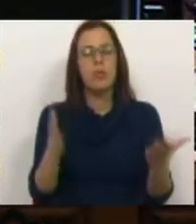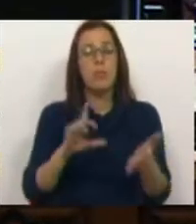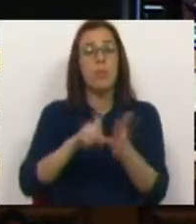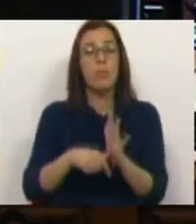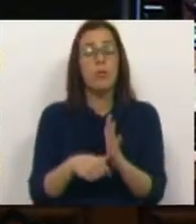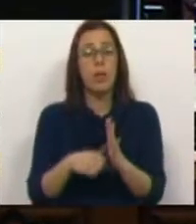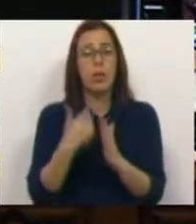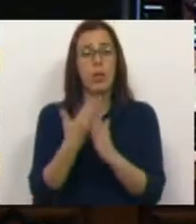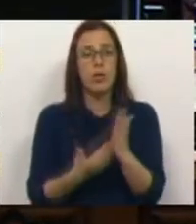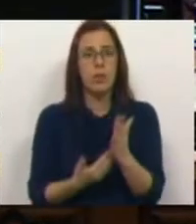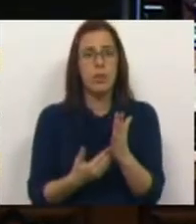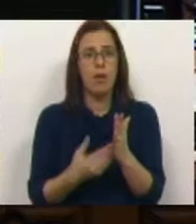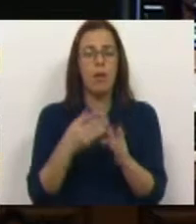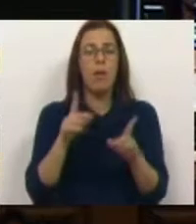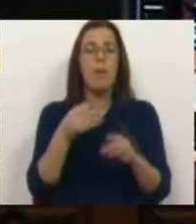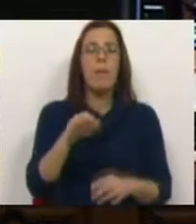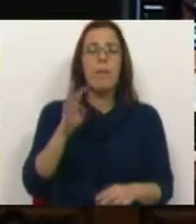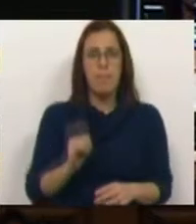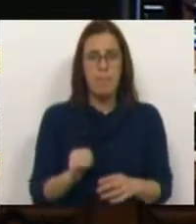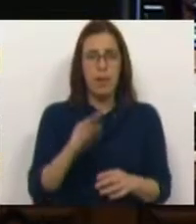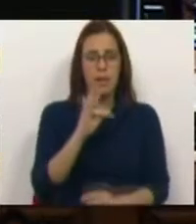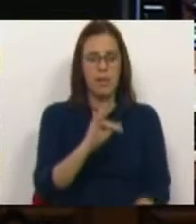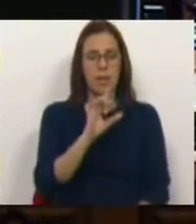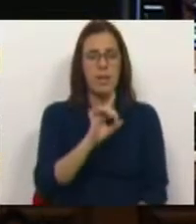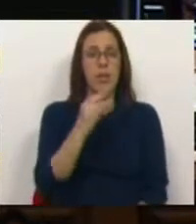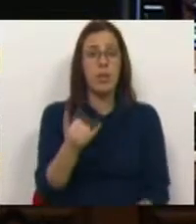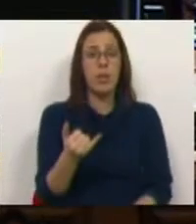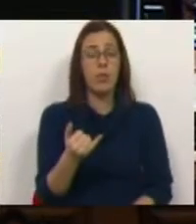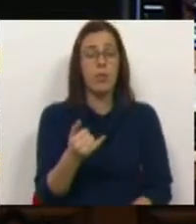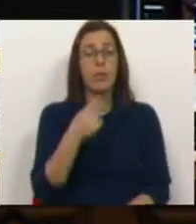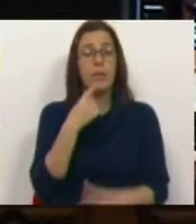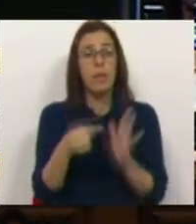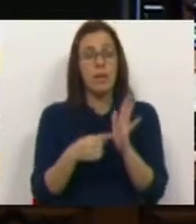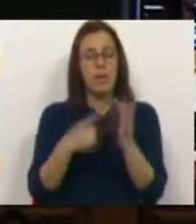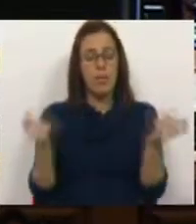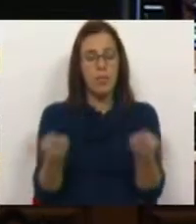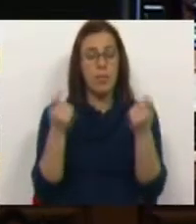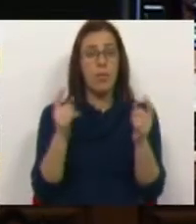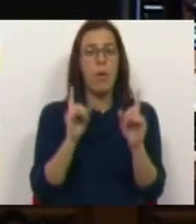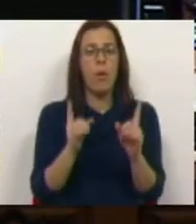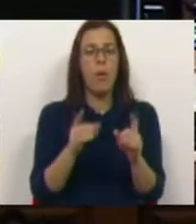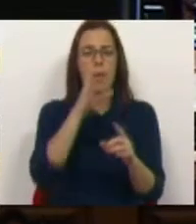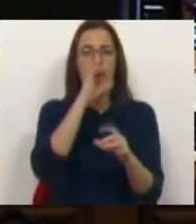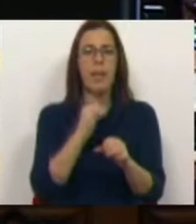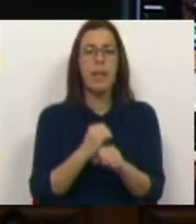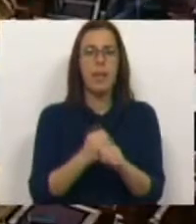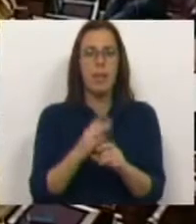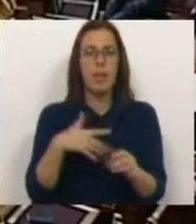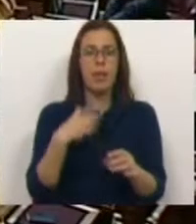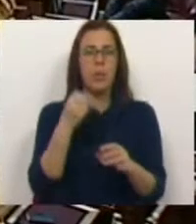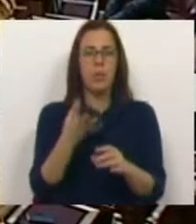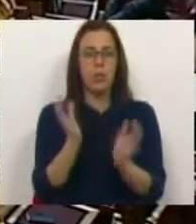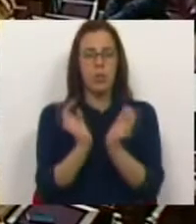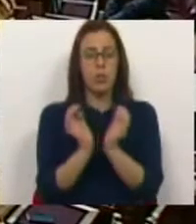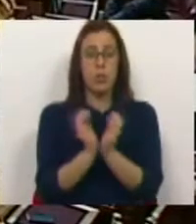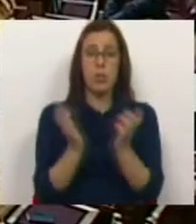O projeto de resolução do Partido Socialista 472 visa promover, através do Ministério do Trabalho, Solidariedade